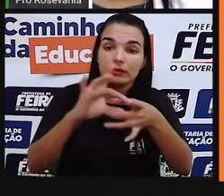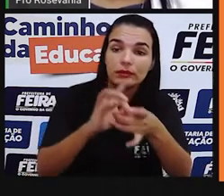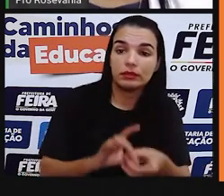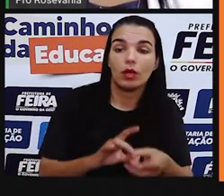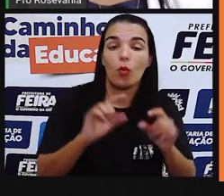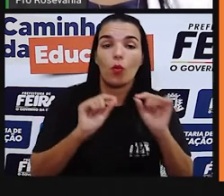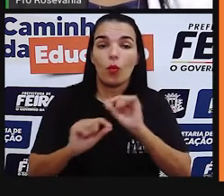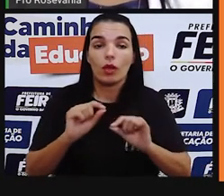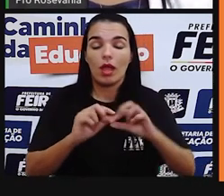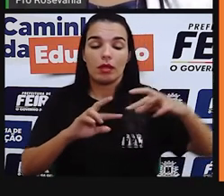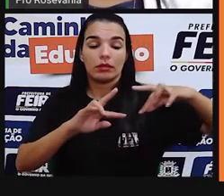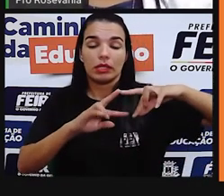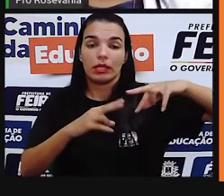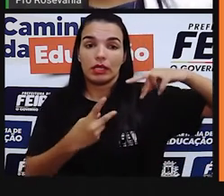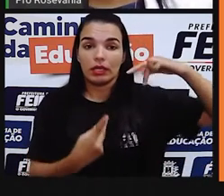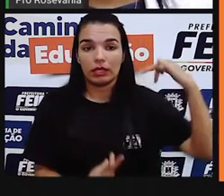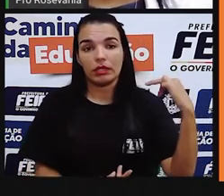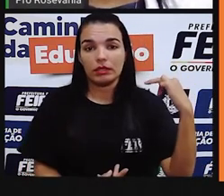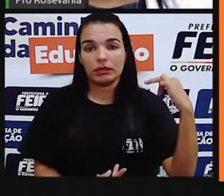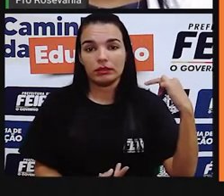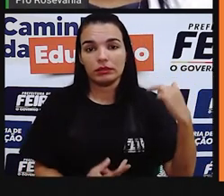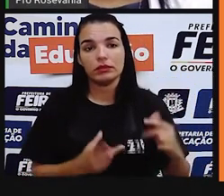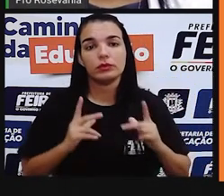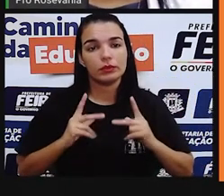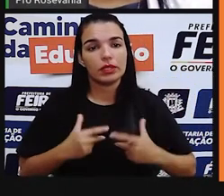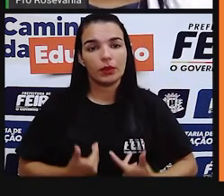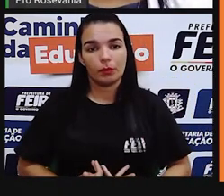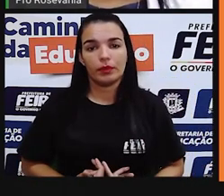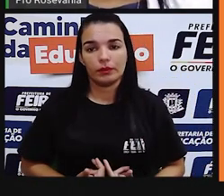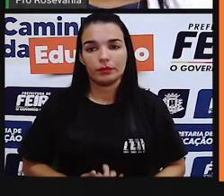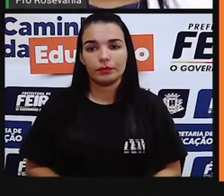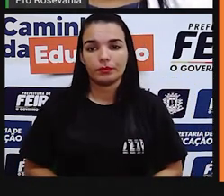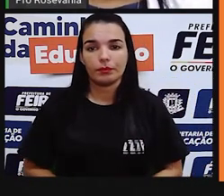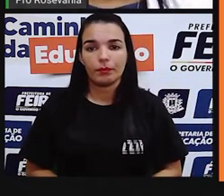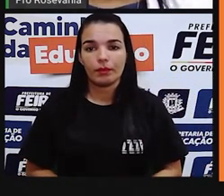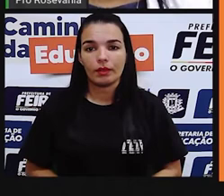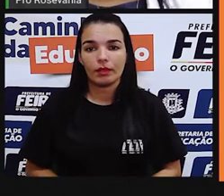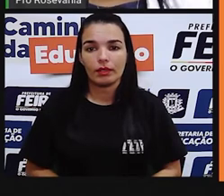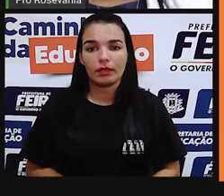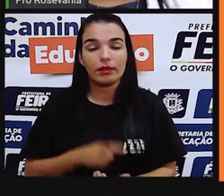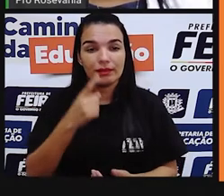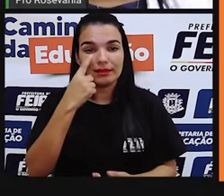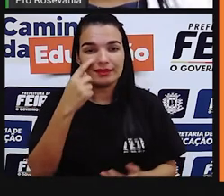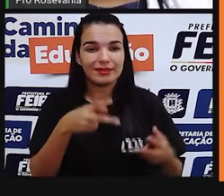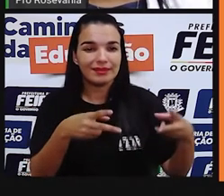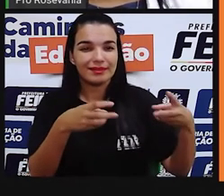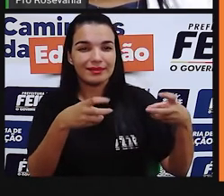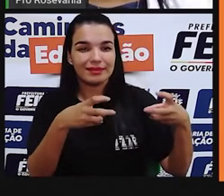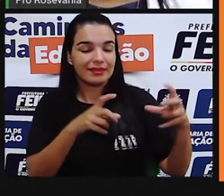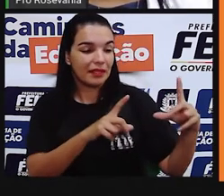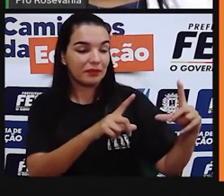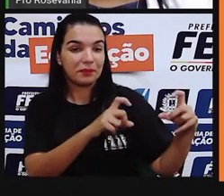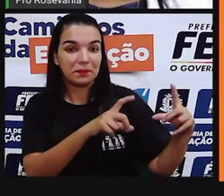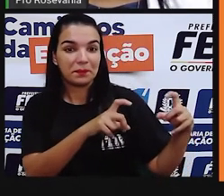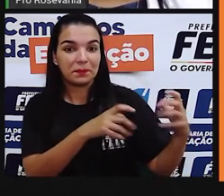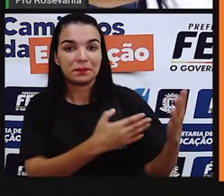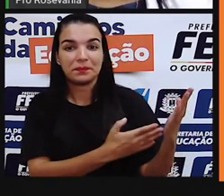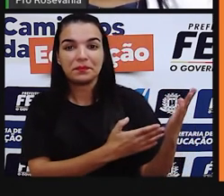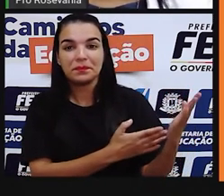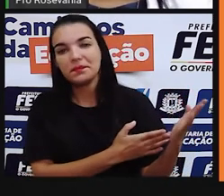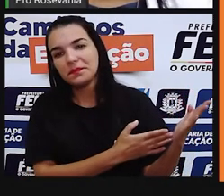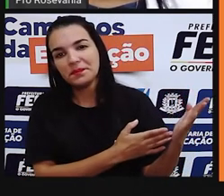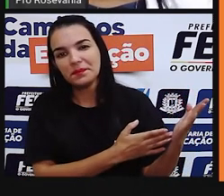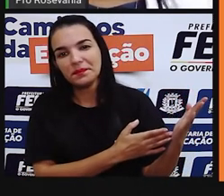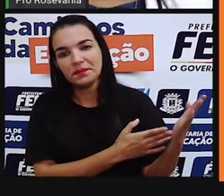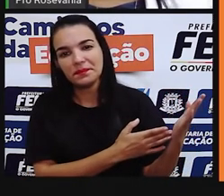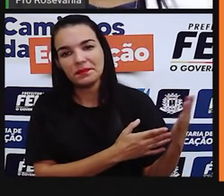combinação do ser humano. E aí vocês percebem aqui a que através, né, da imagem. Lápis rancos,